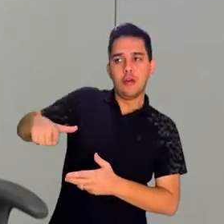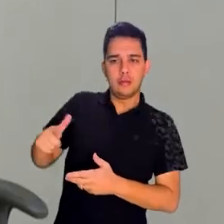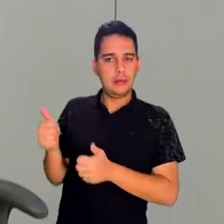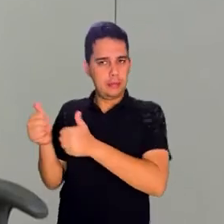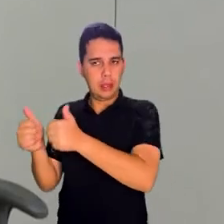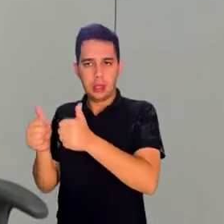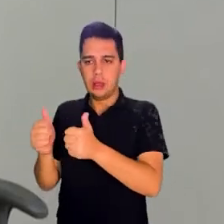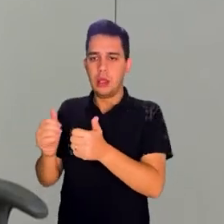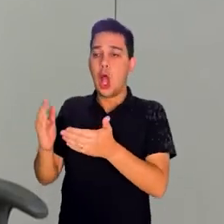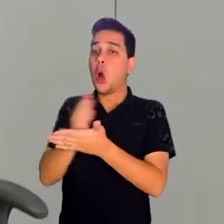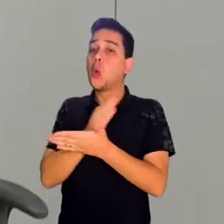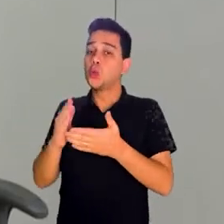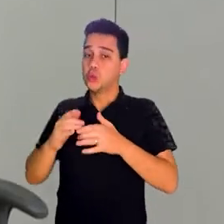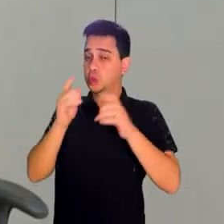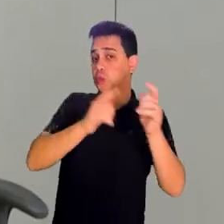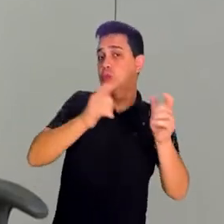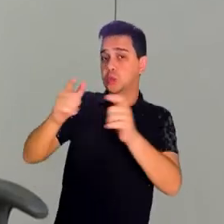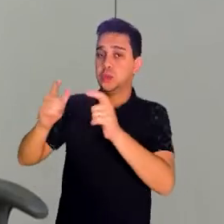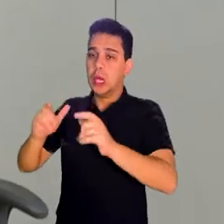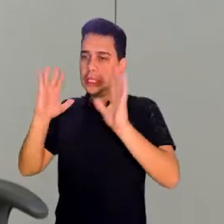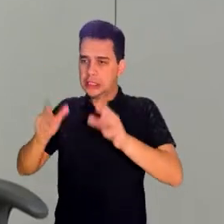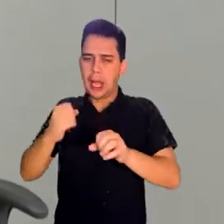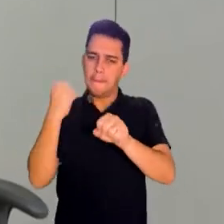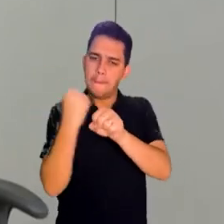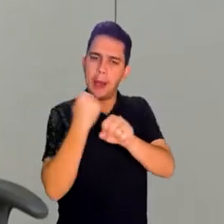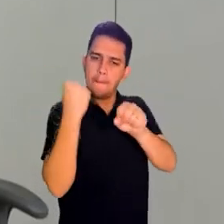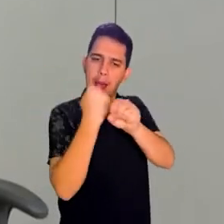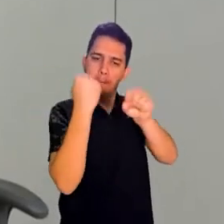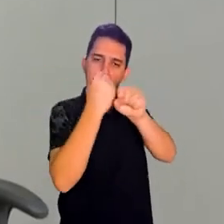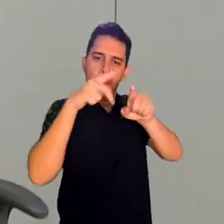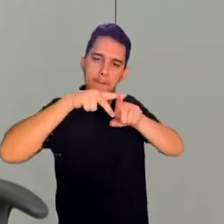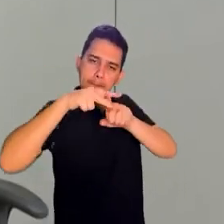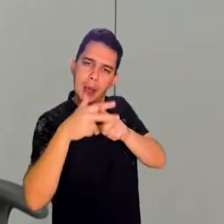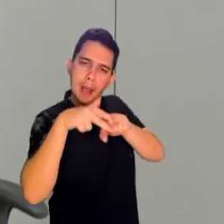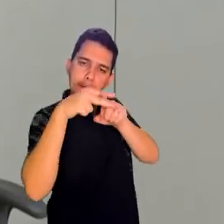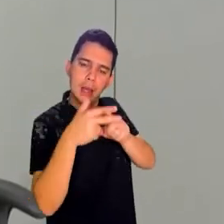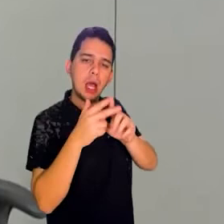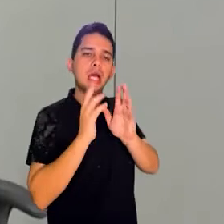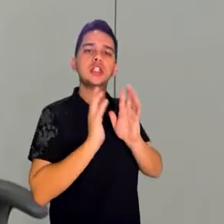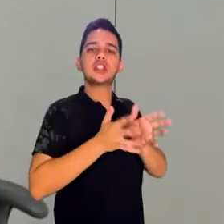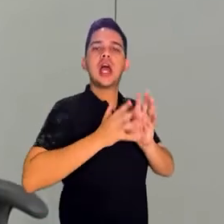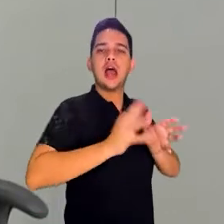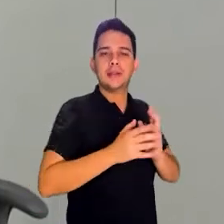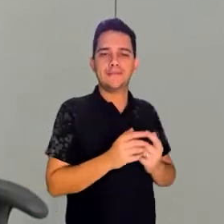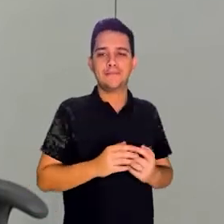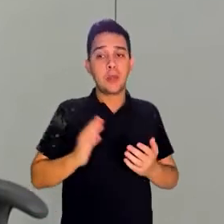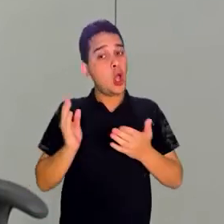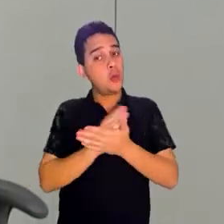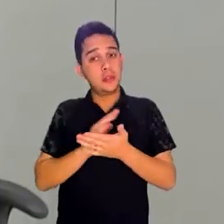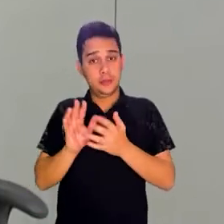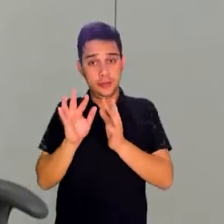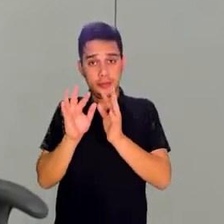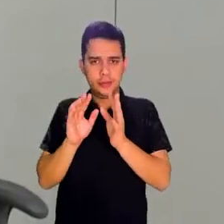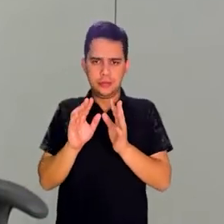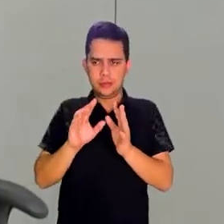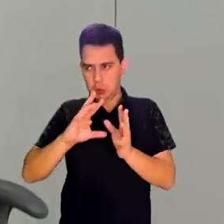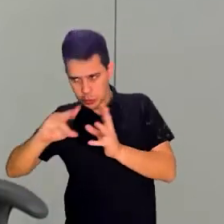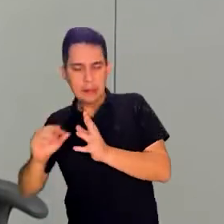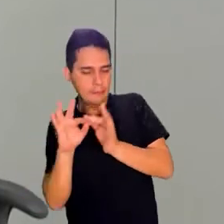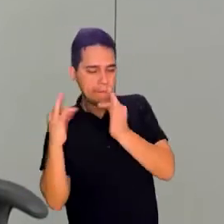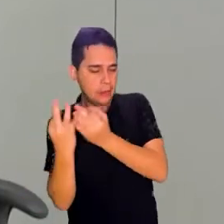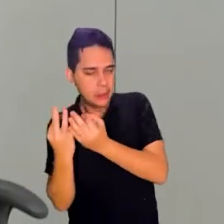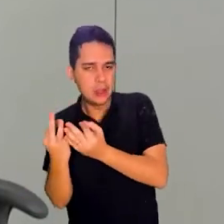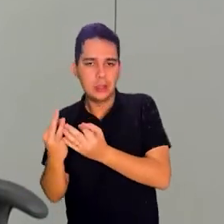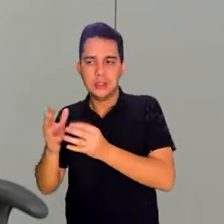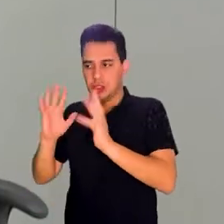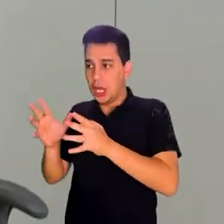reconstrução, as famílias estão sendo cadastradas, algumas já